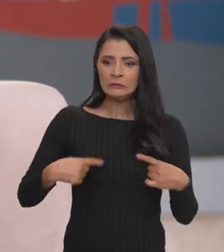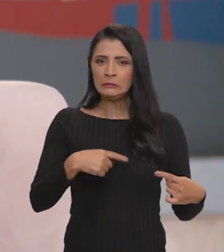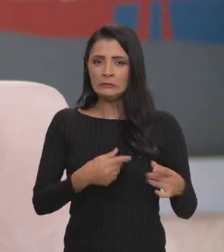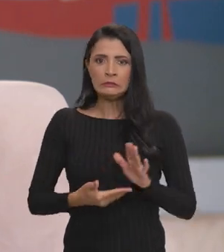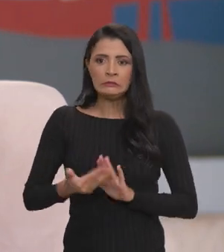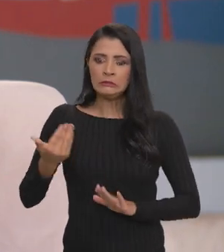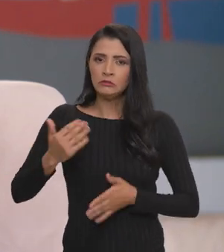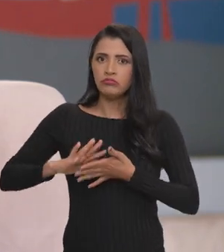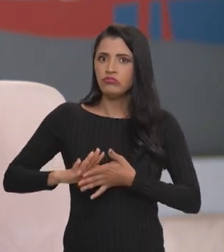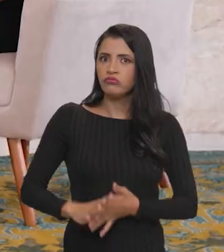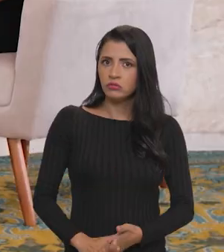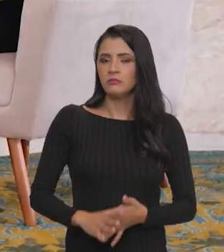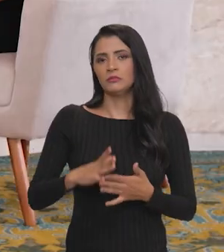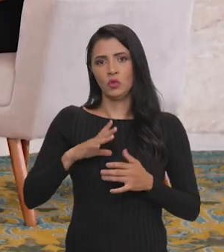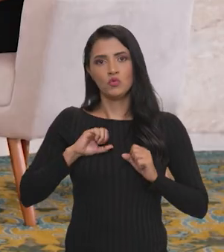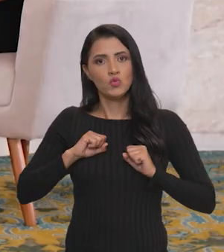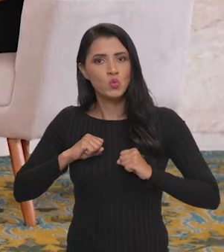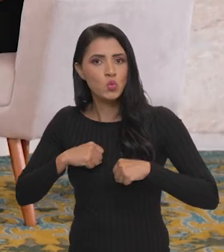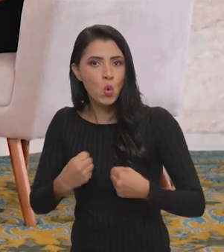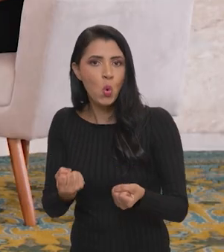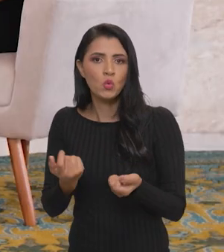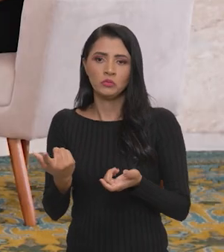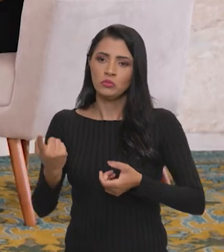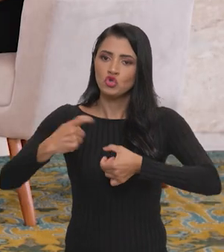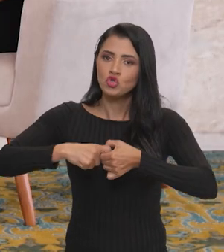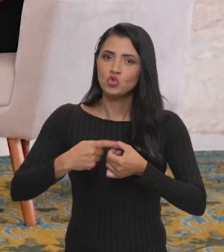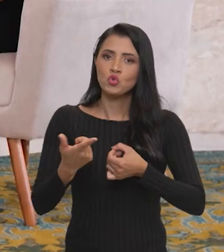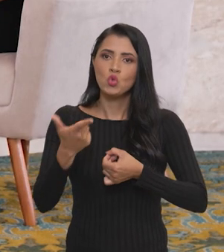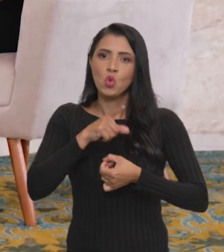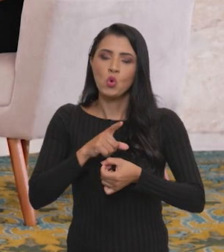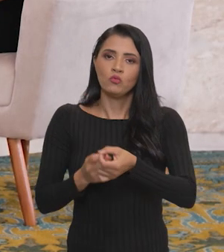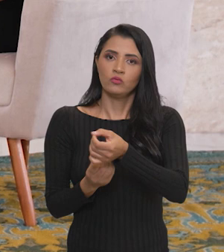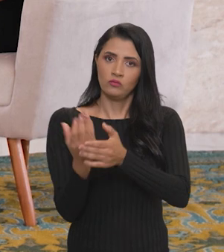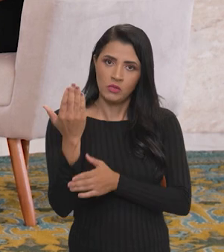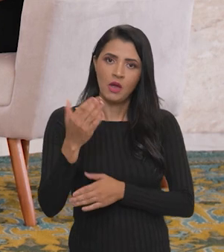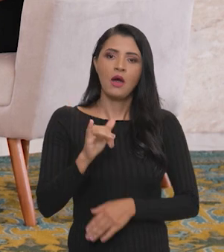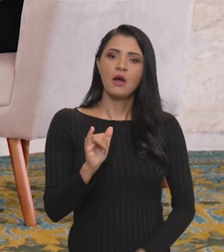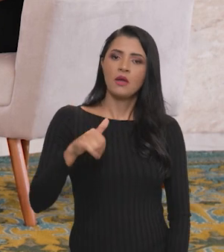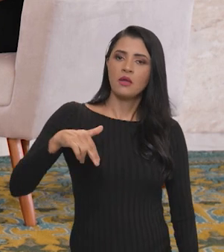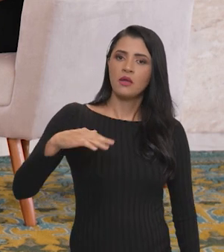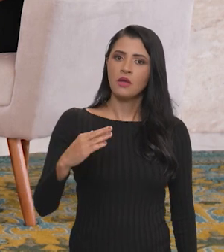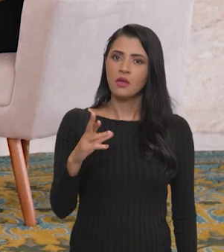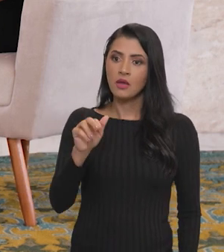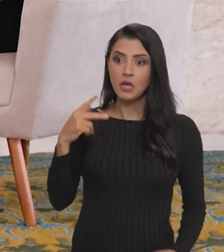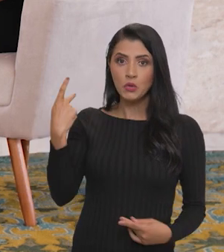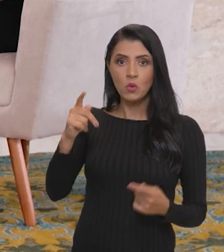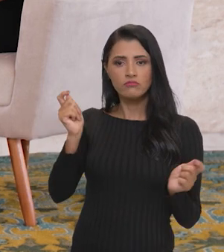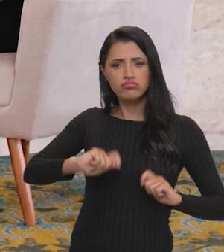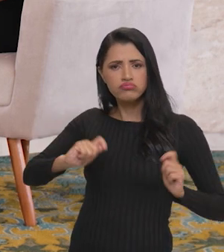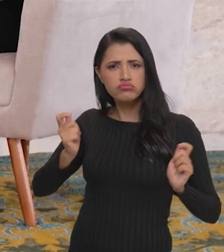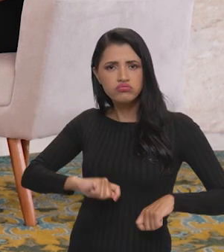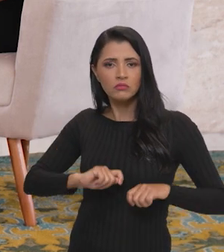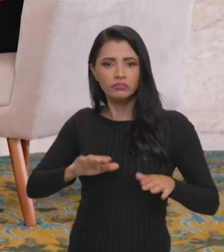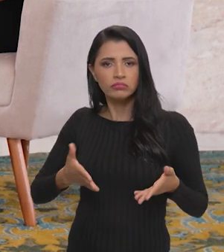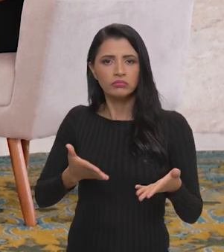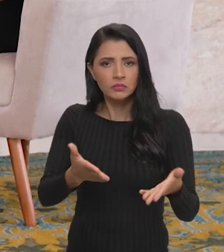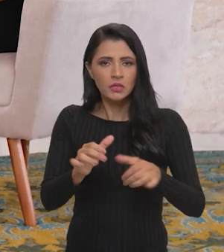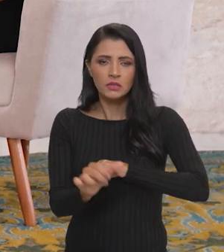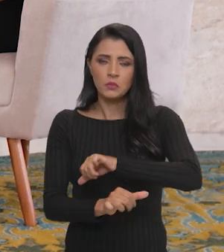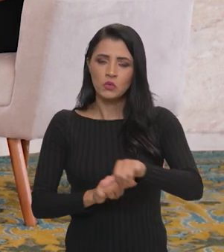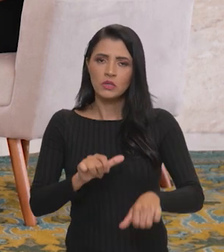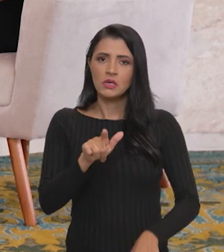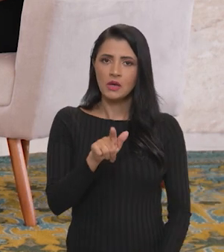desmantelada. Então, a gente fez um grande esforço para reconstruir o INCRA e a sua capacidade de